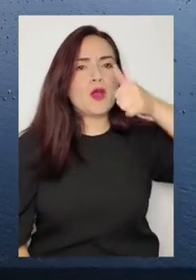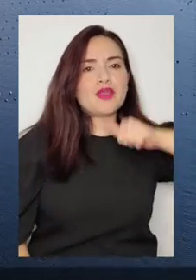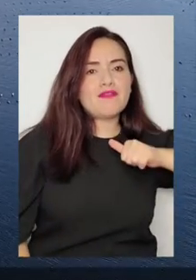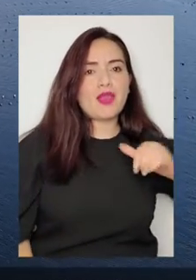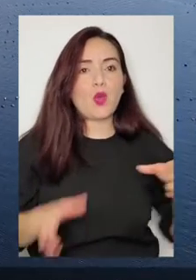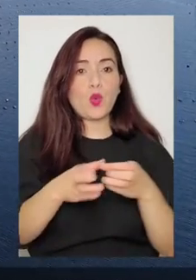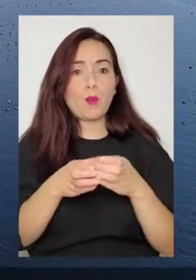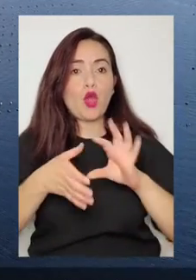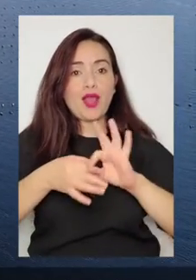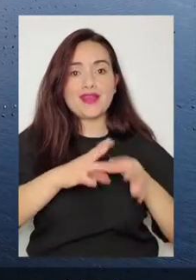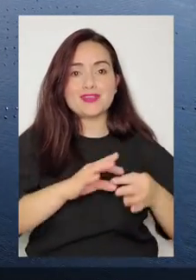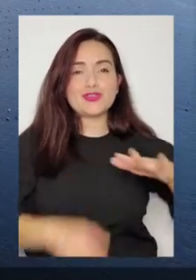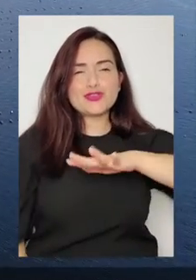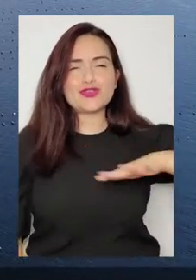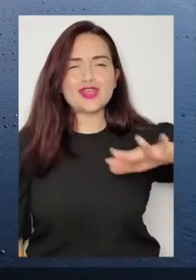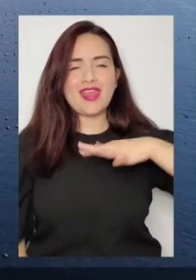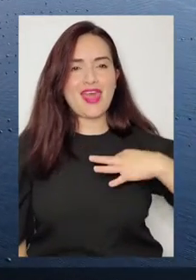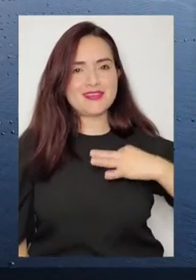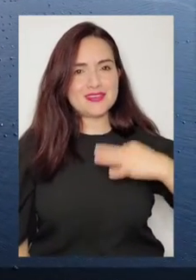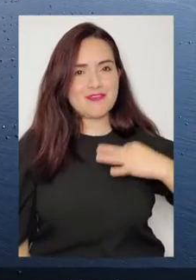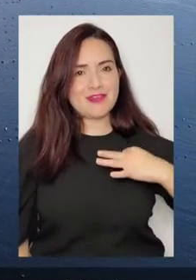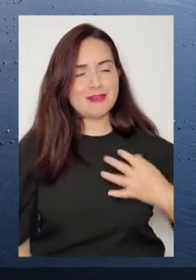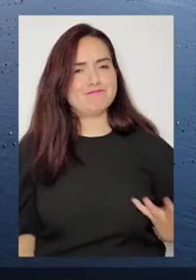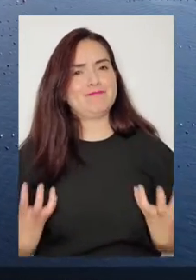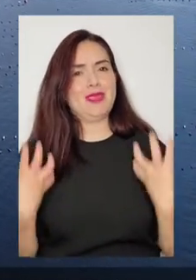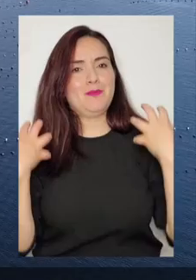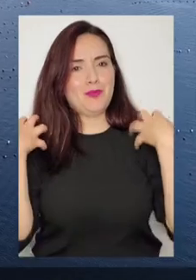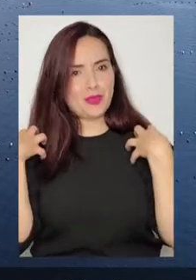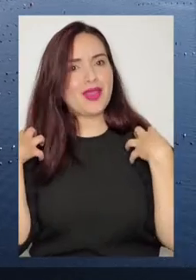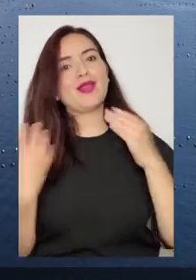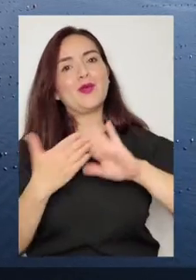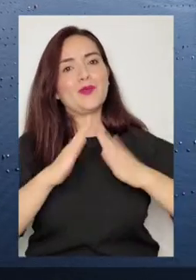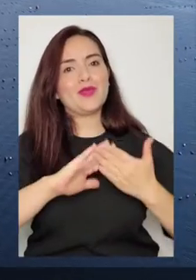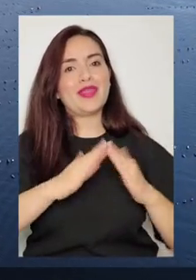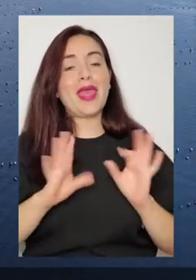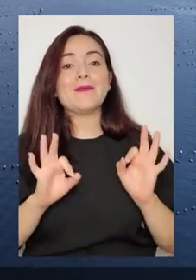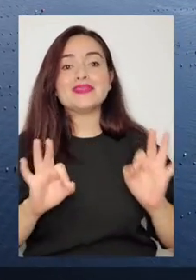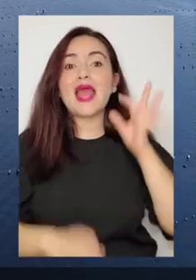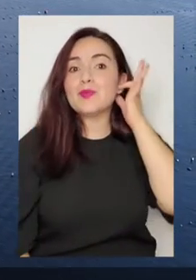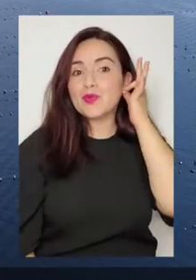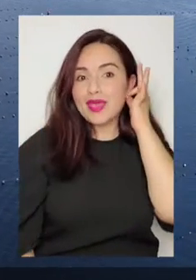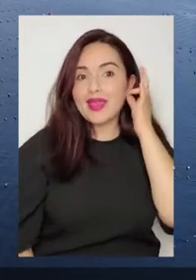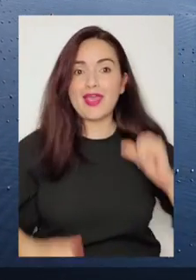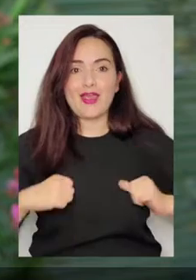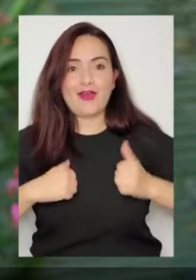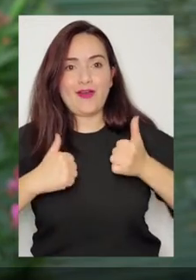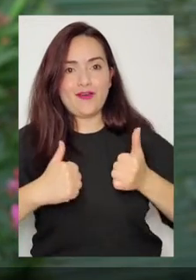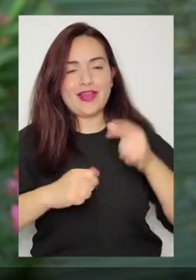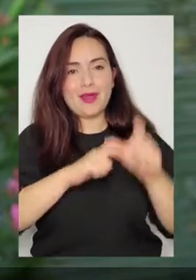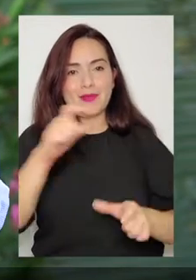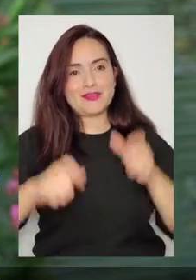o setor privado, as organizações da sociedade civil. E fazê-lo empoderando as comunidades, especialmente as mulheres,